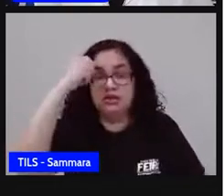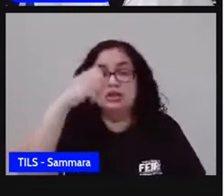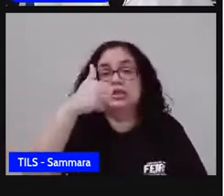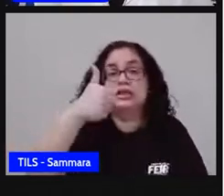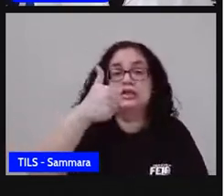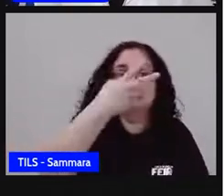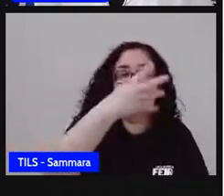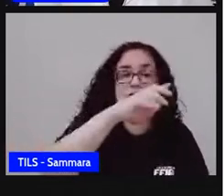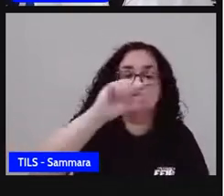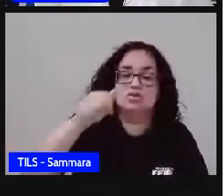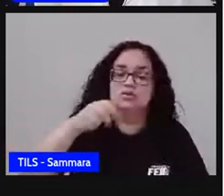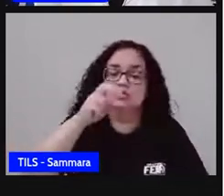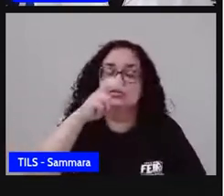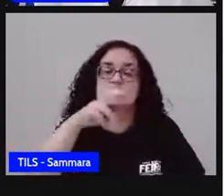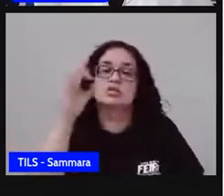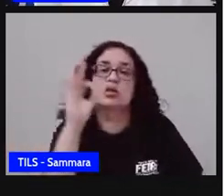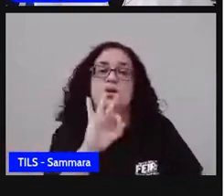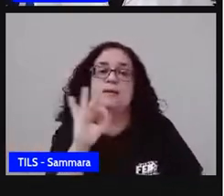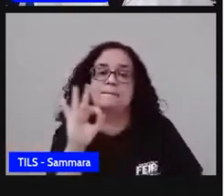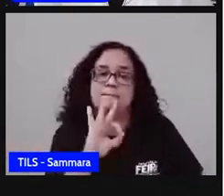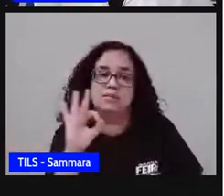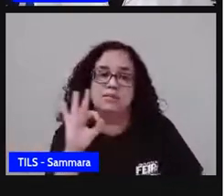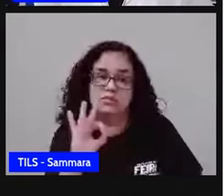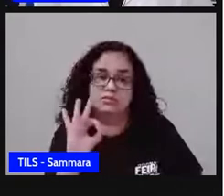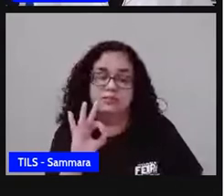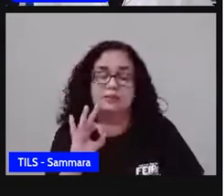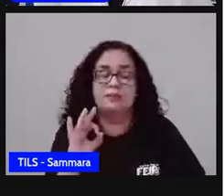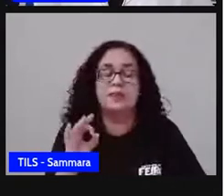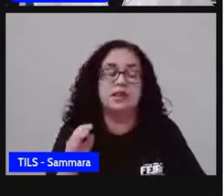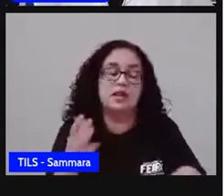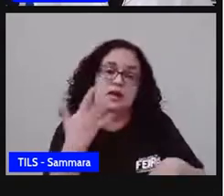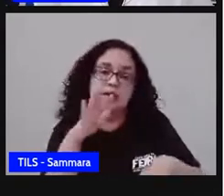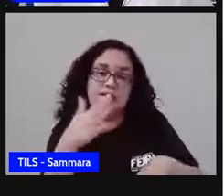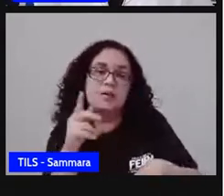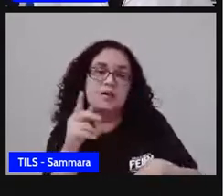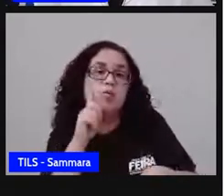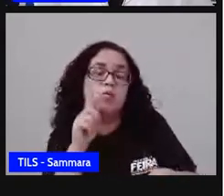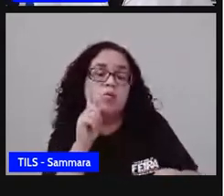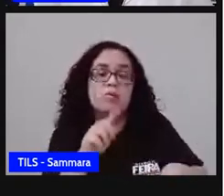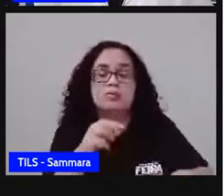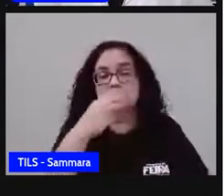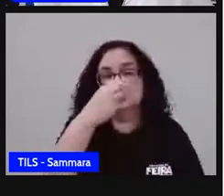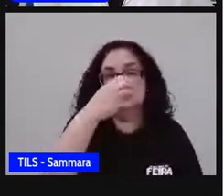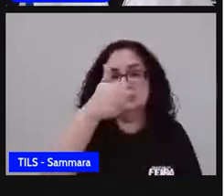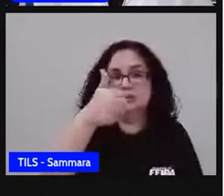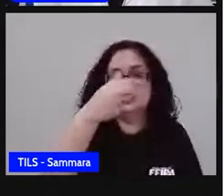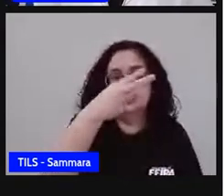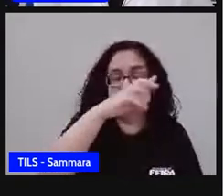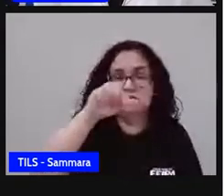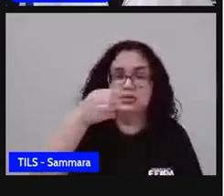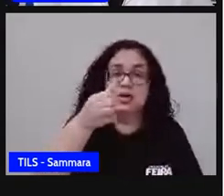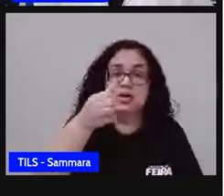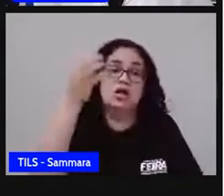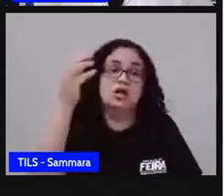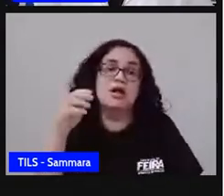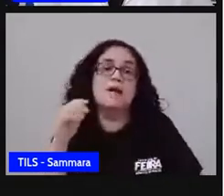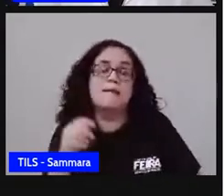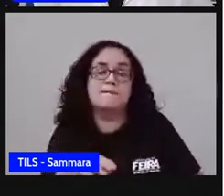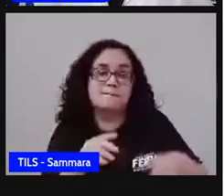14,5%, pardos com 13,6% e brancos com 9